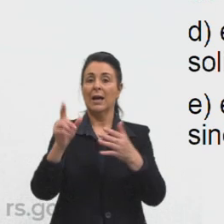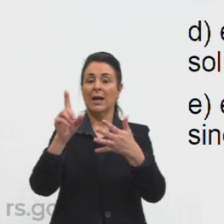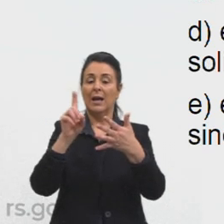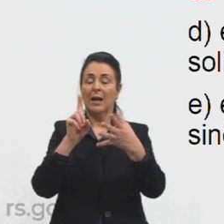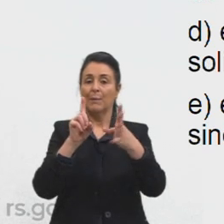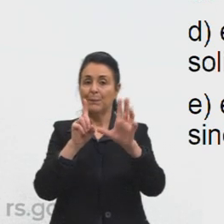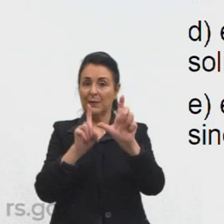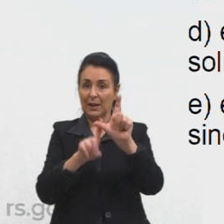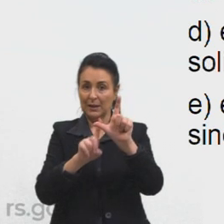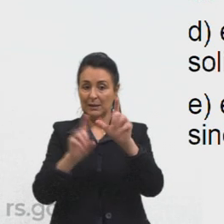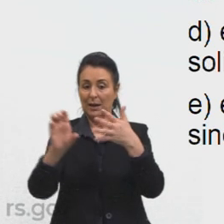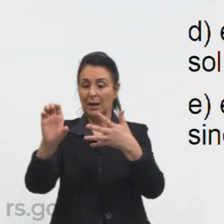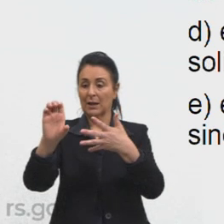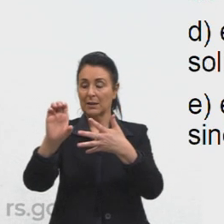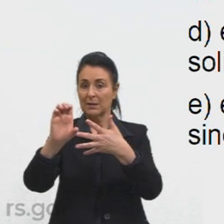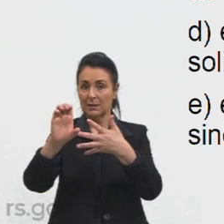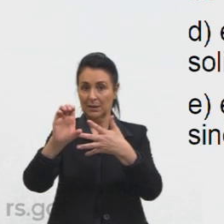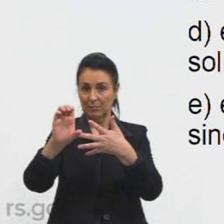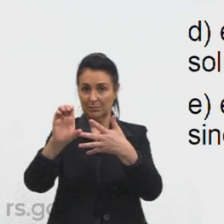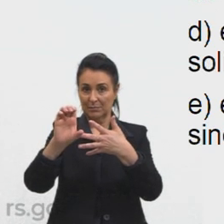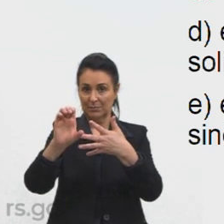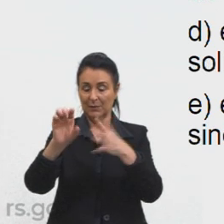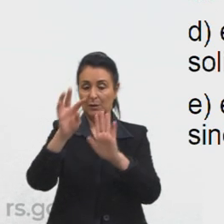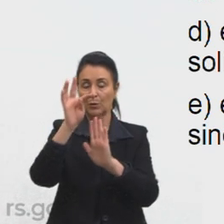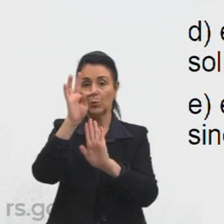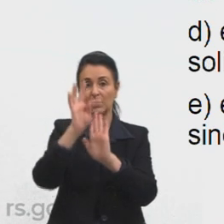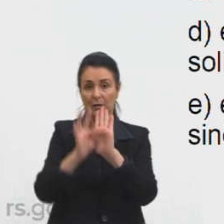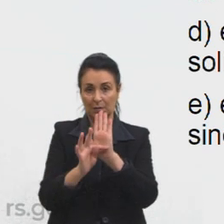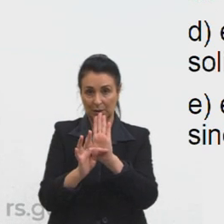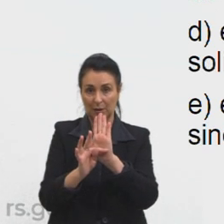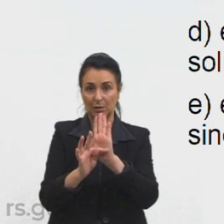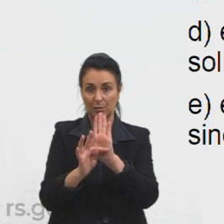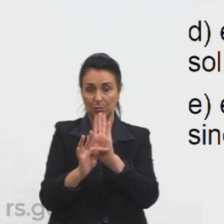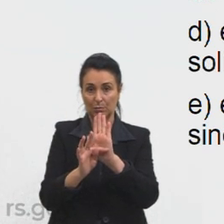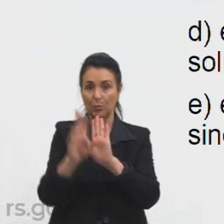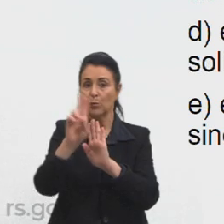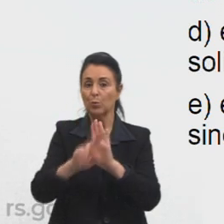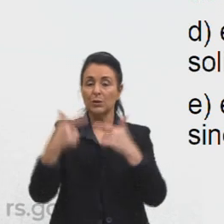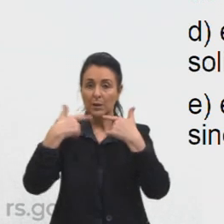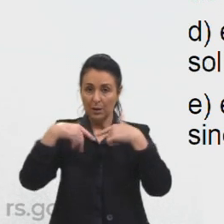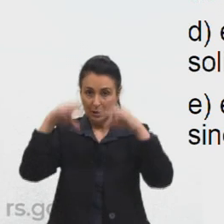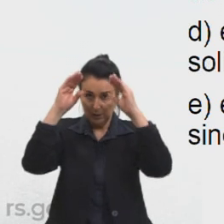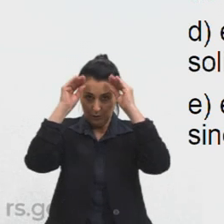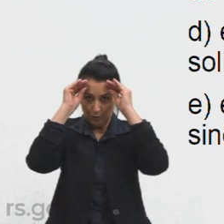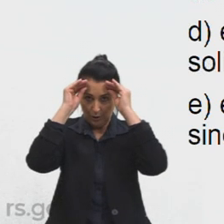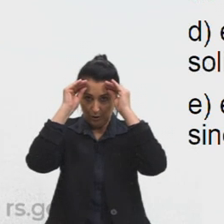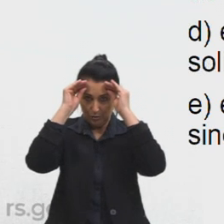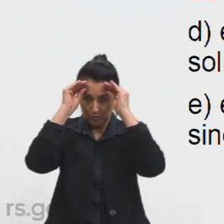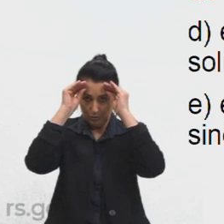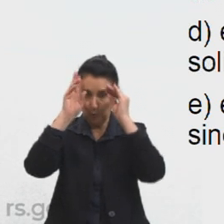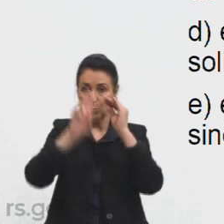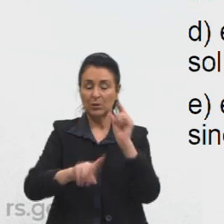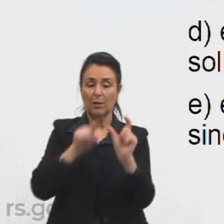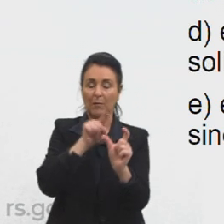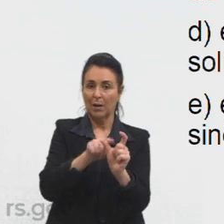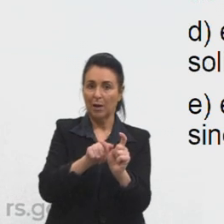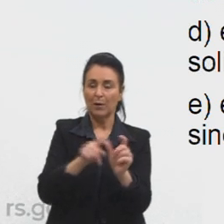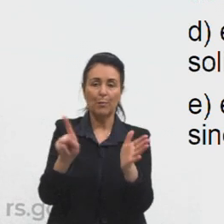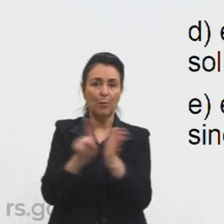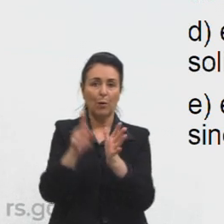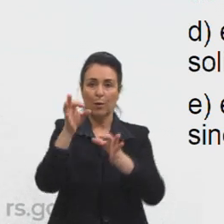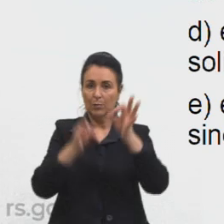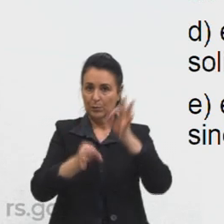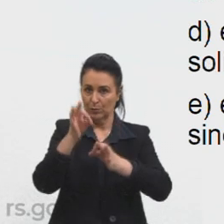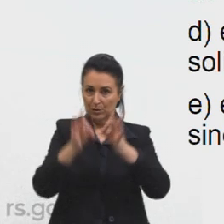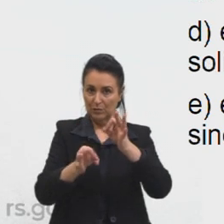esse texto apesar da linguagem usar termos jurídicos o fato do autor da